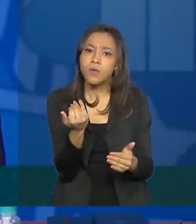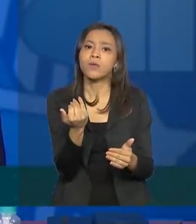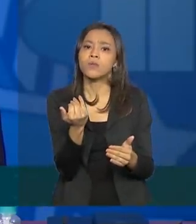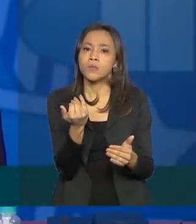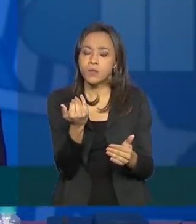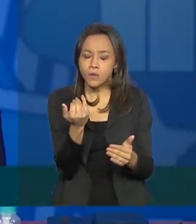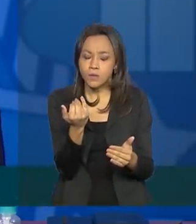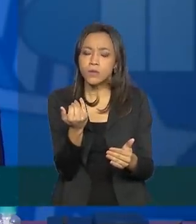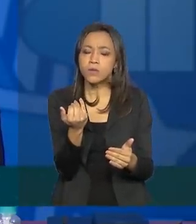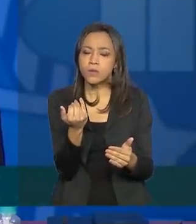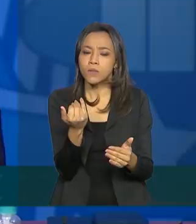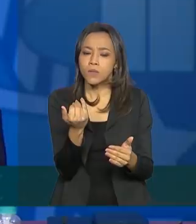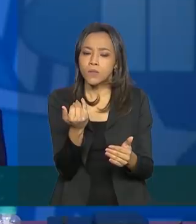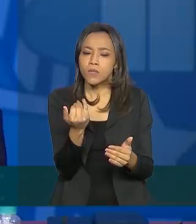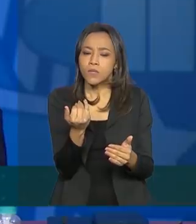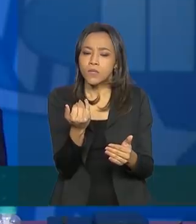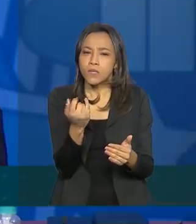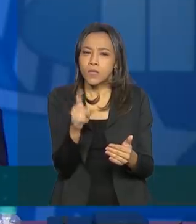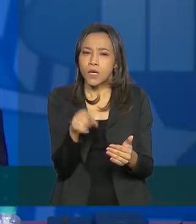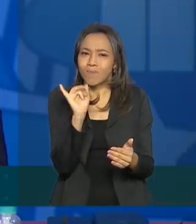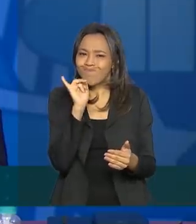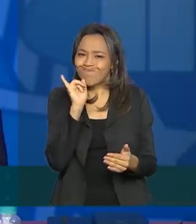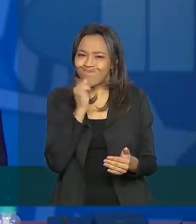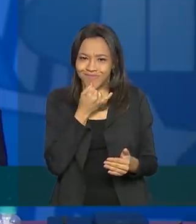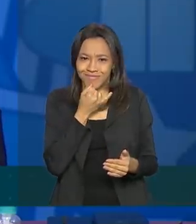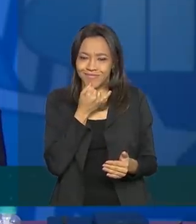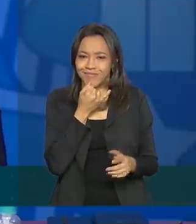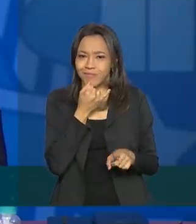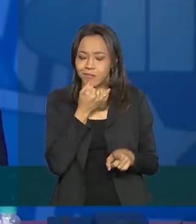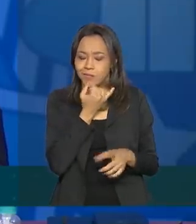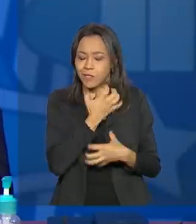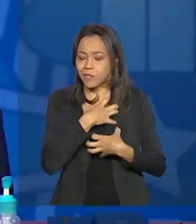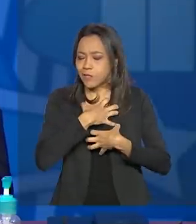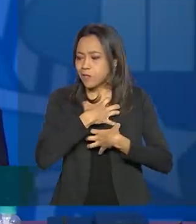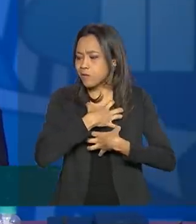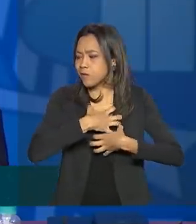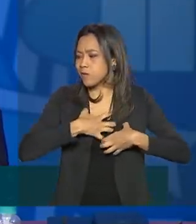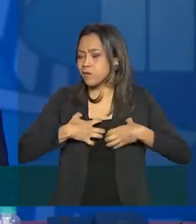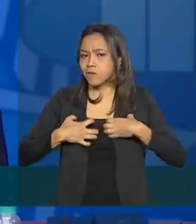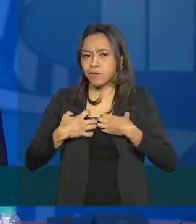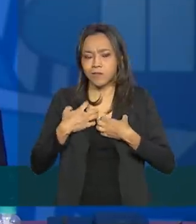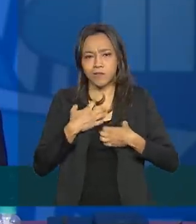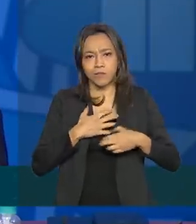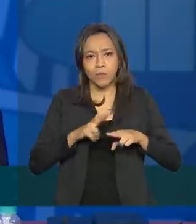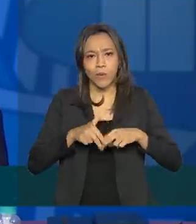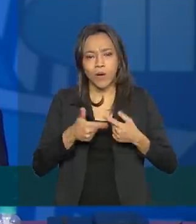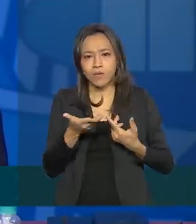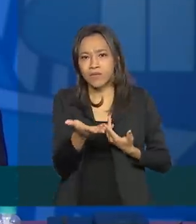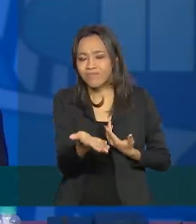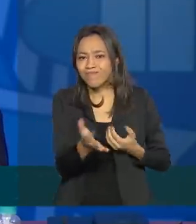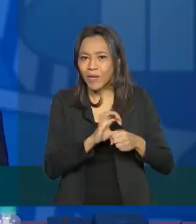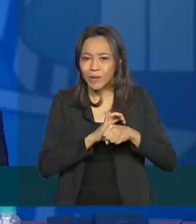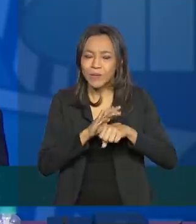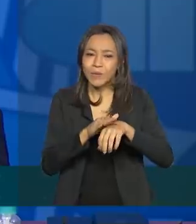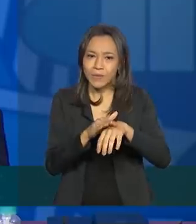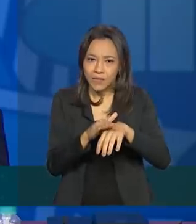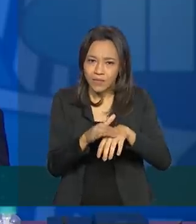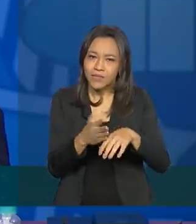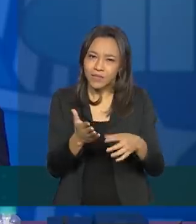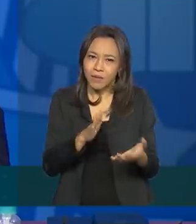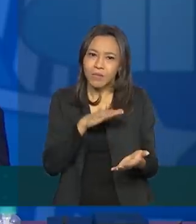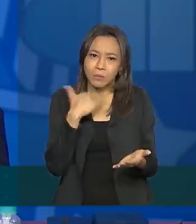que é a face mais triste, mais comovente dessa doença, é o óbito, pelo óbvio,